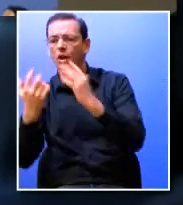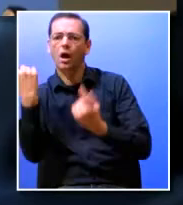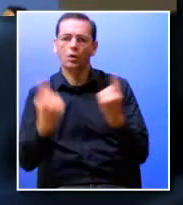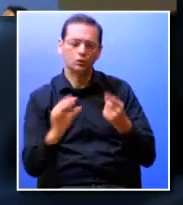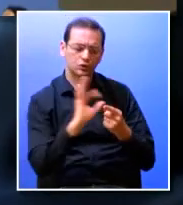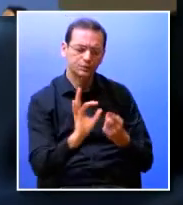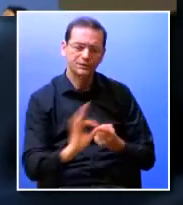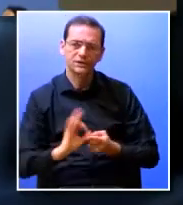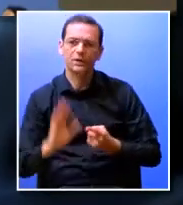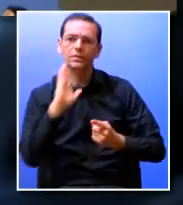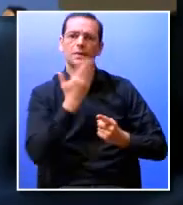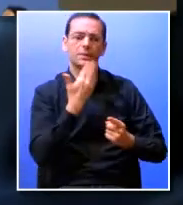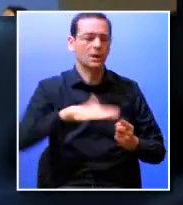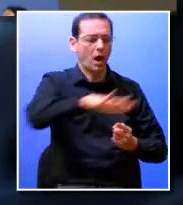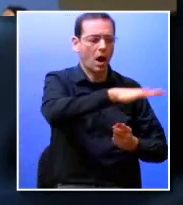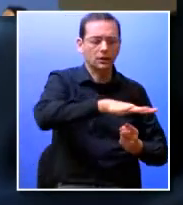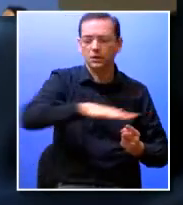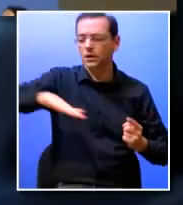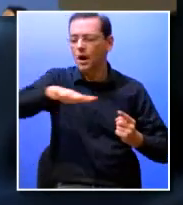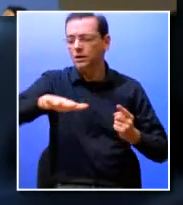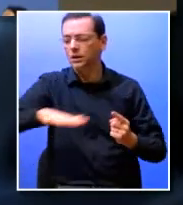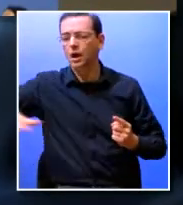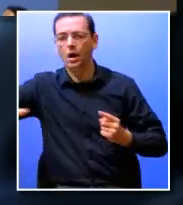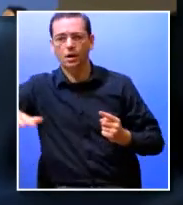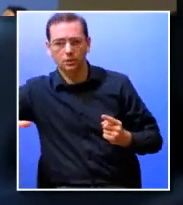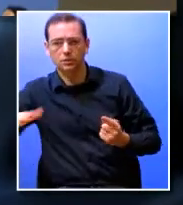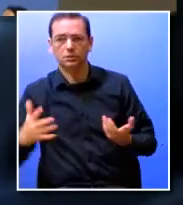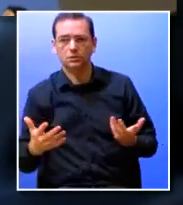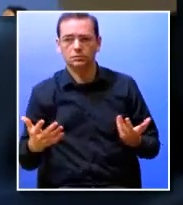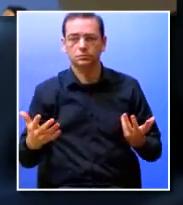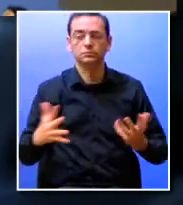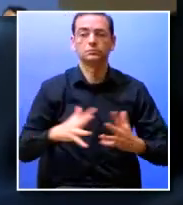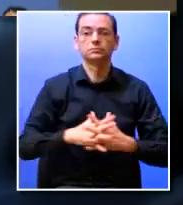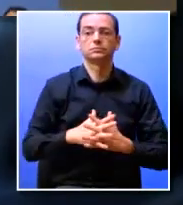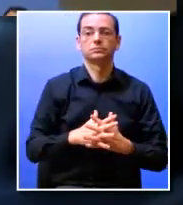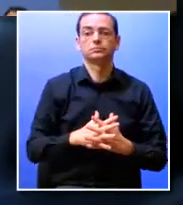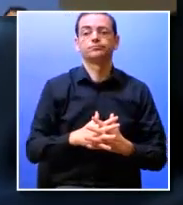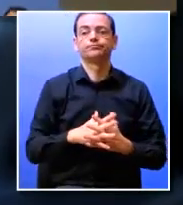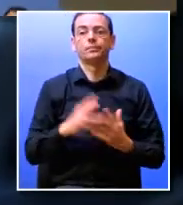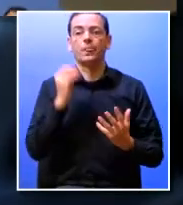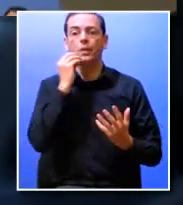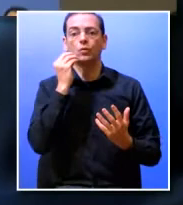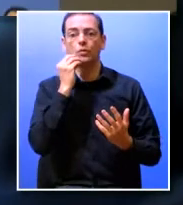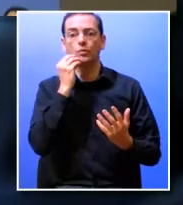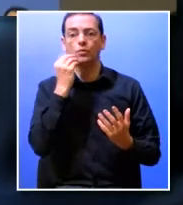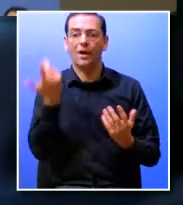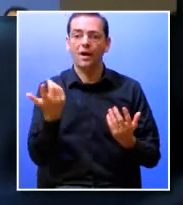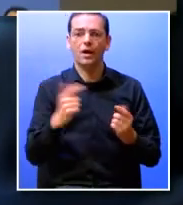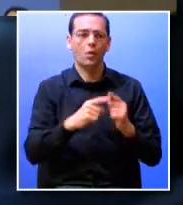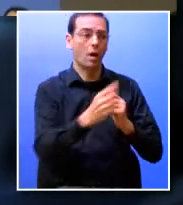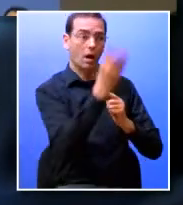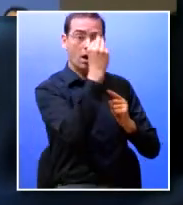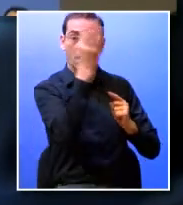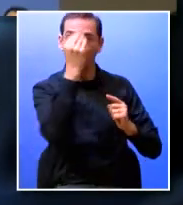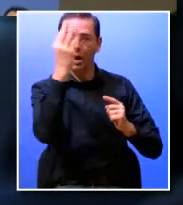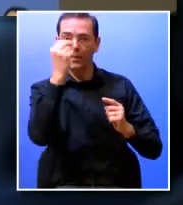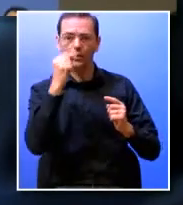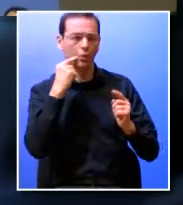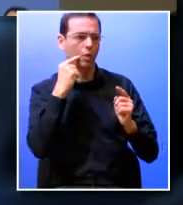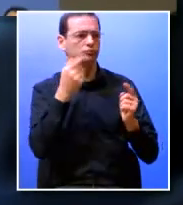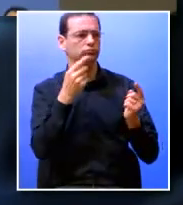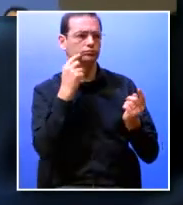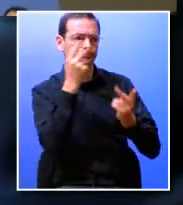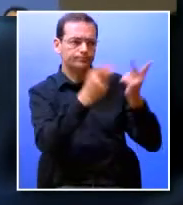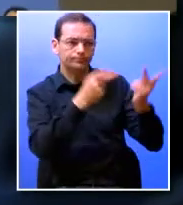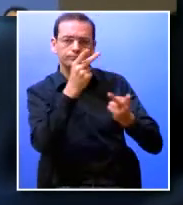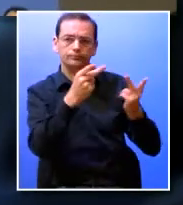ensino e para cada área científica procuramos também centrar-nos na avaliação destas mesmas aprendizagens e para